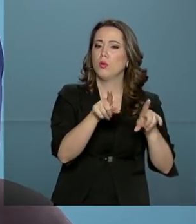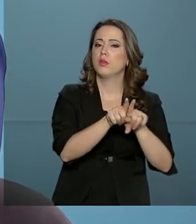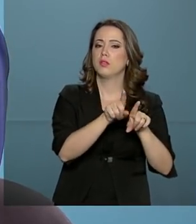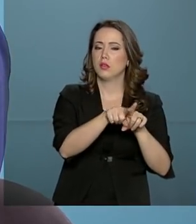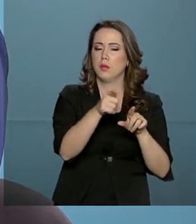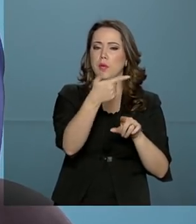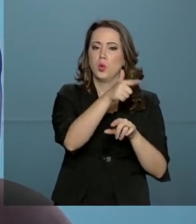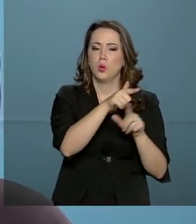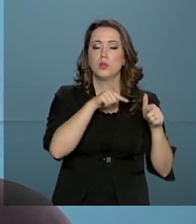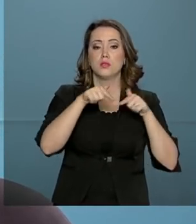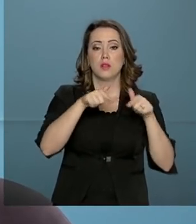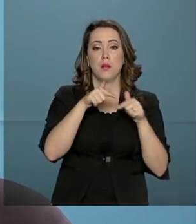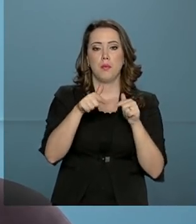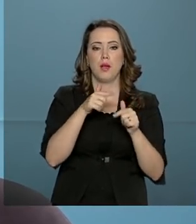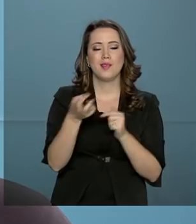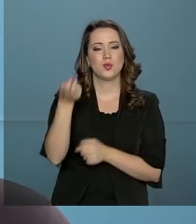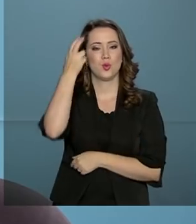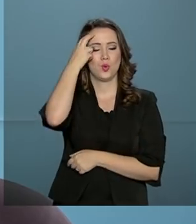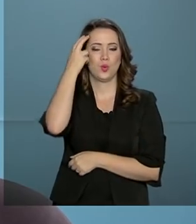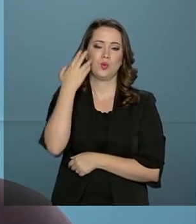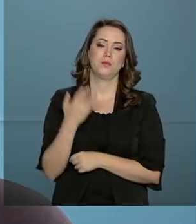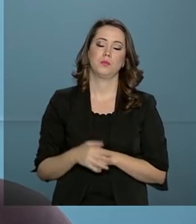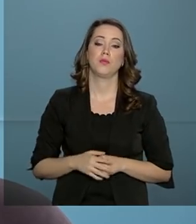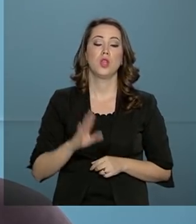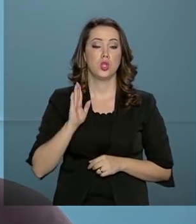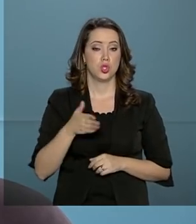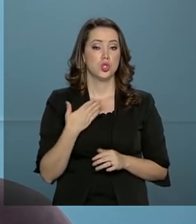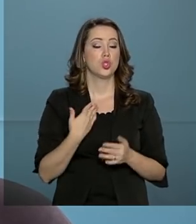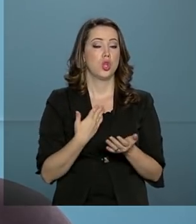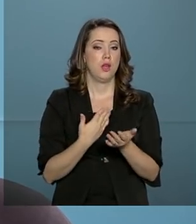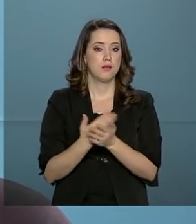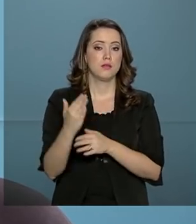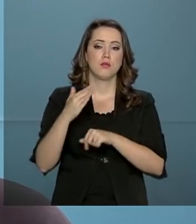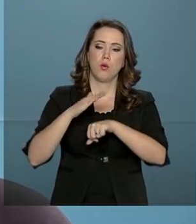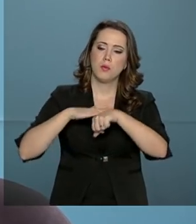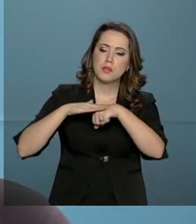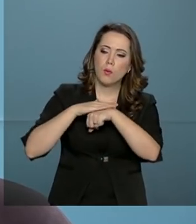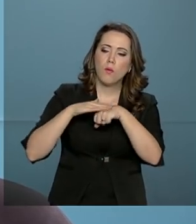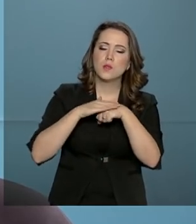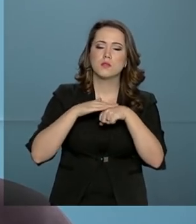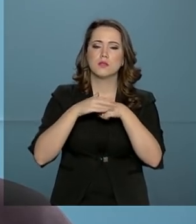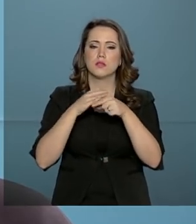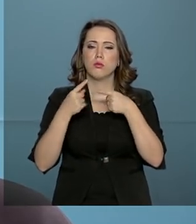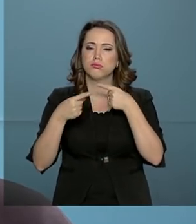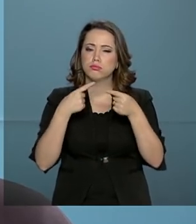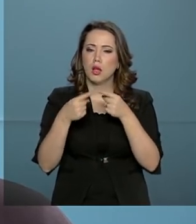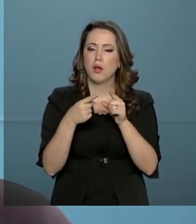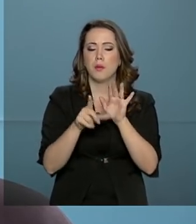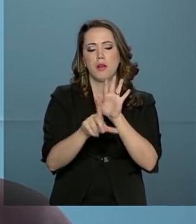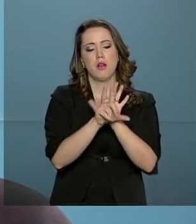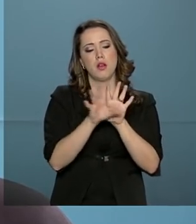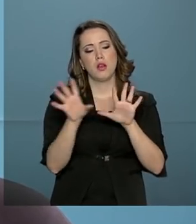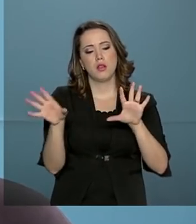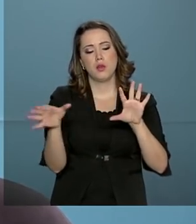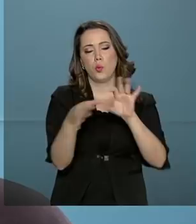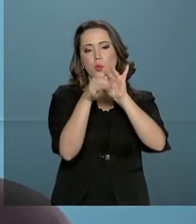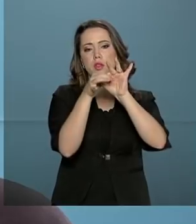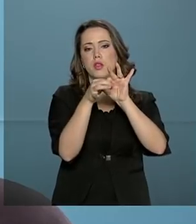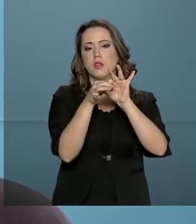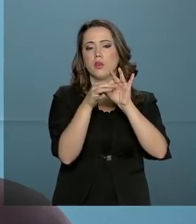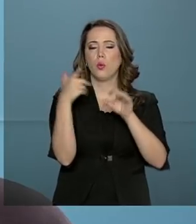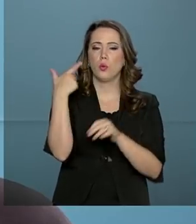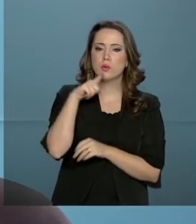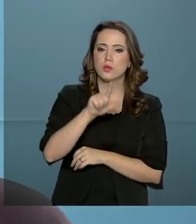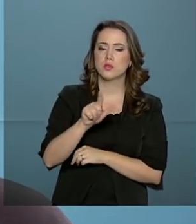culturais. Então, já estamos conversando com o Ministério da Cidadania para construir uma legislação que, de fato, venha